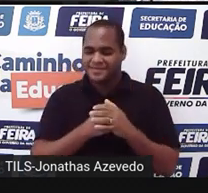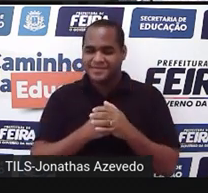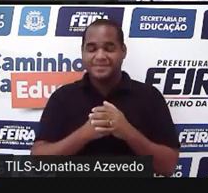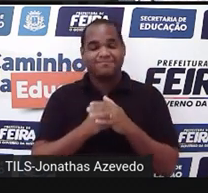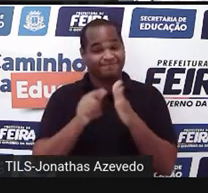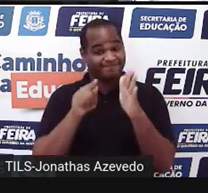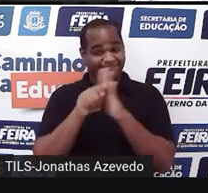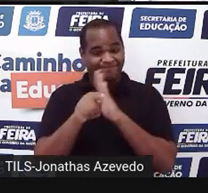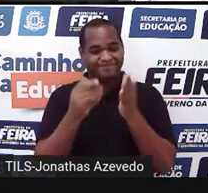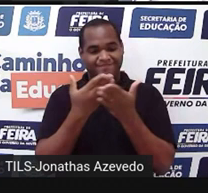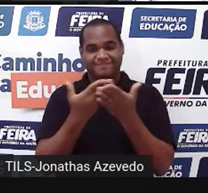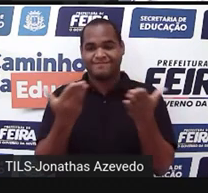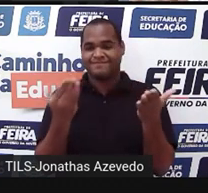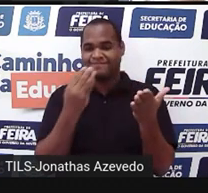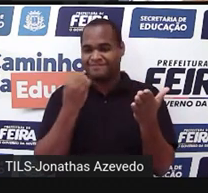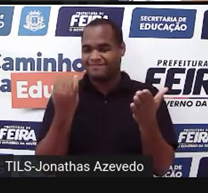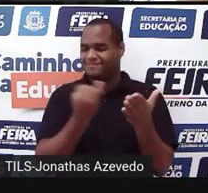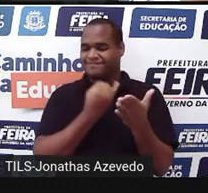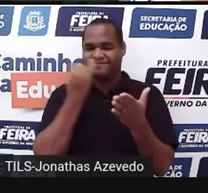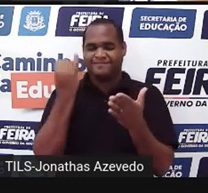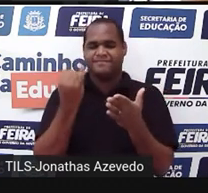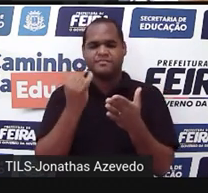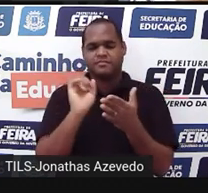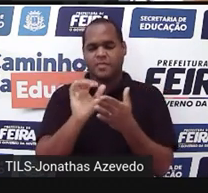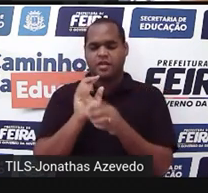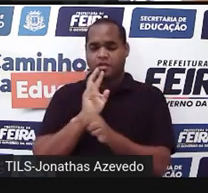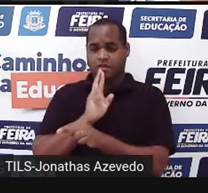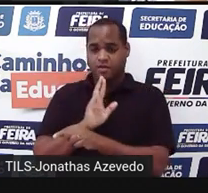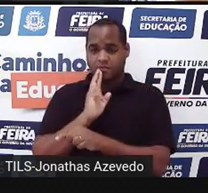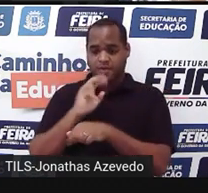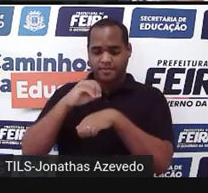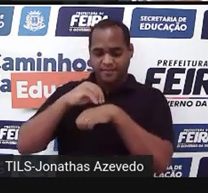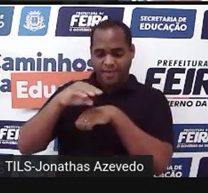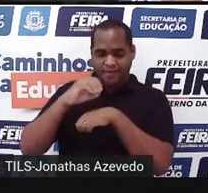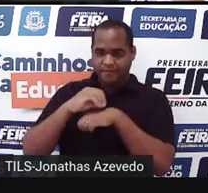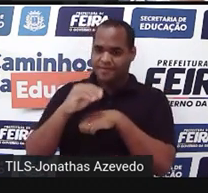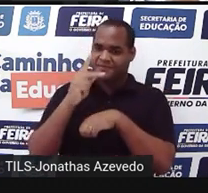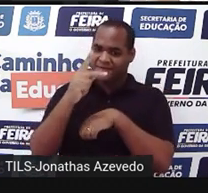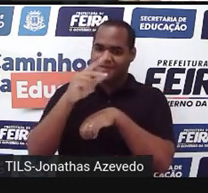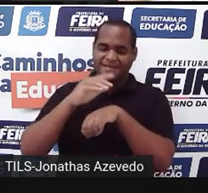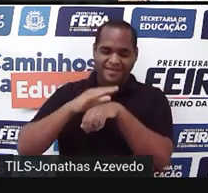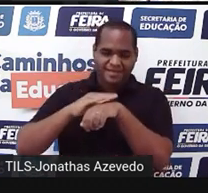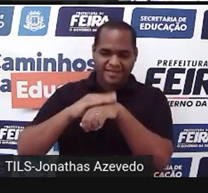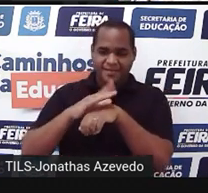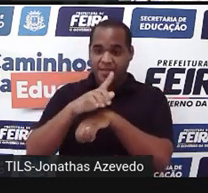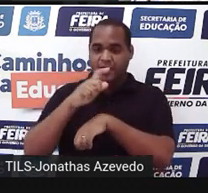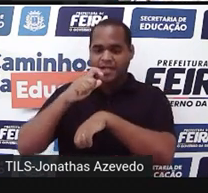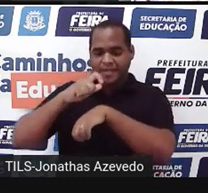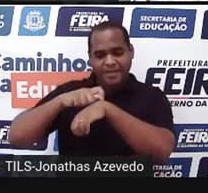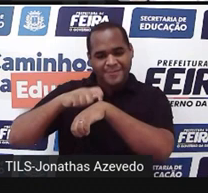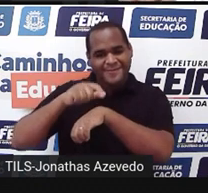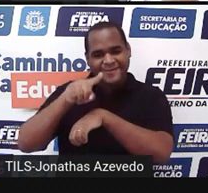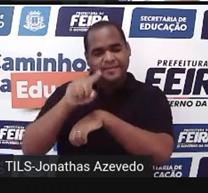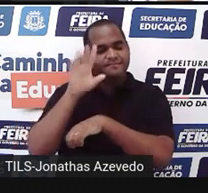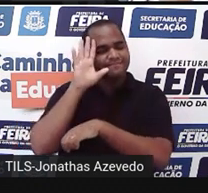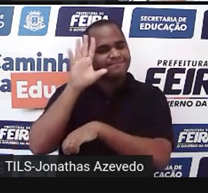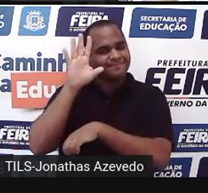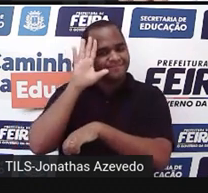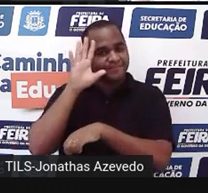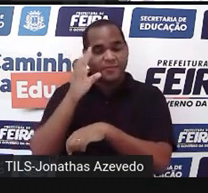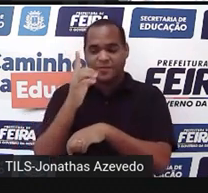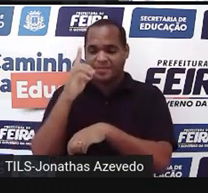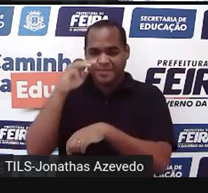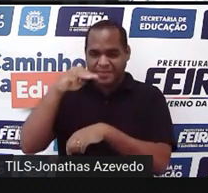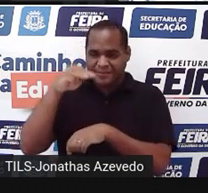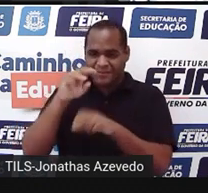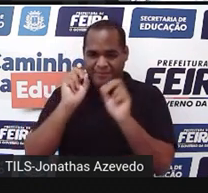a pergunta. Só que a resposta quem traz é você. Mas eu te dou um tempo para pensar é só um